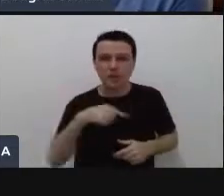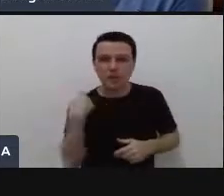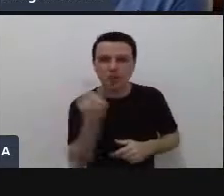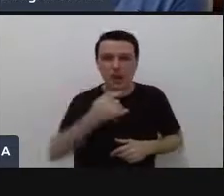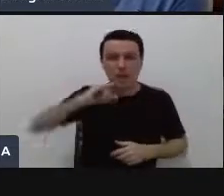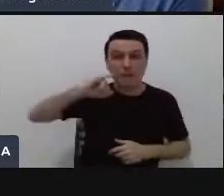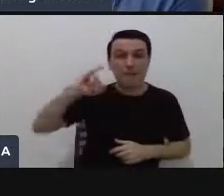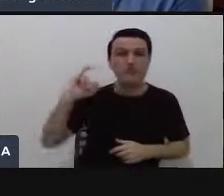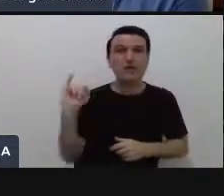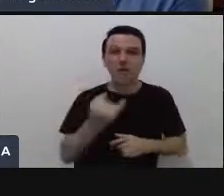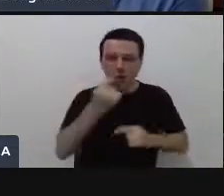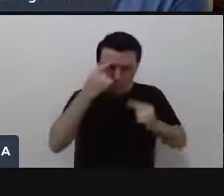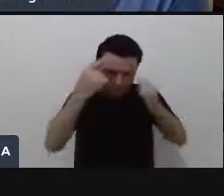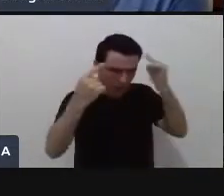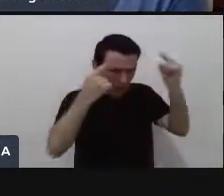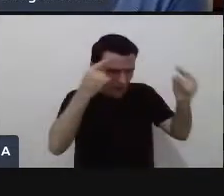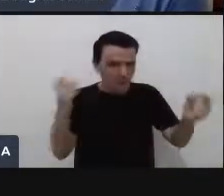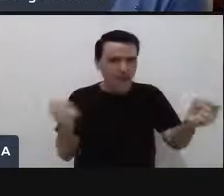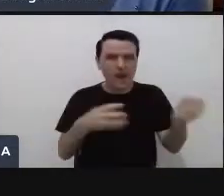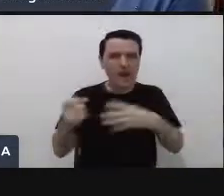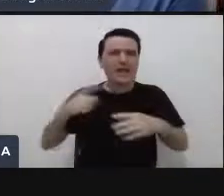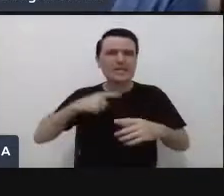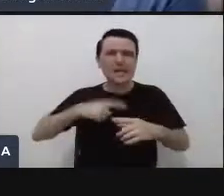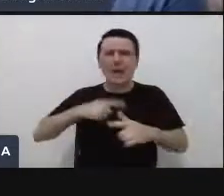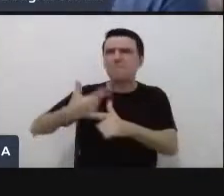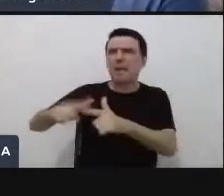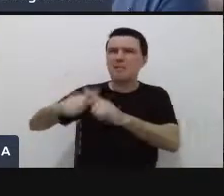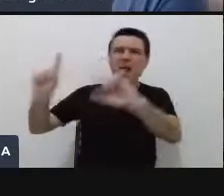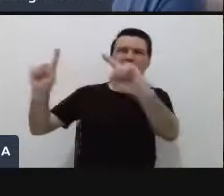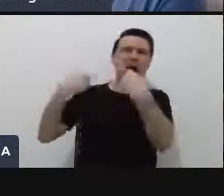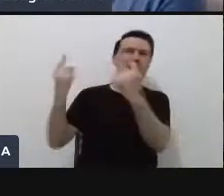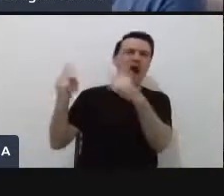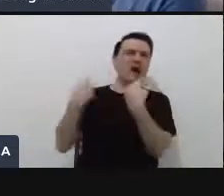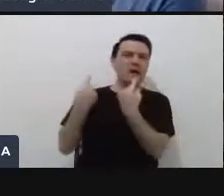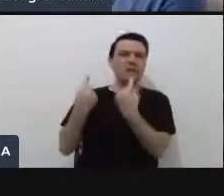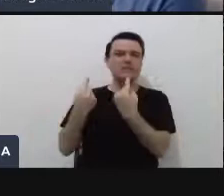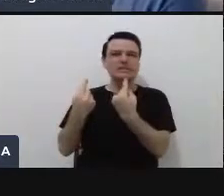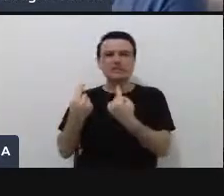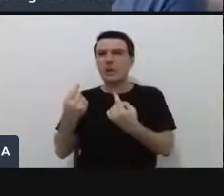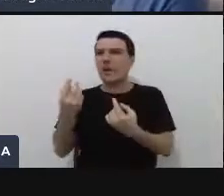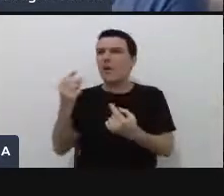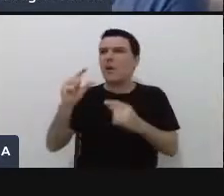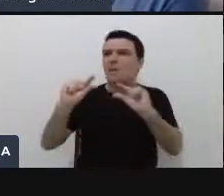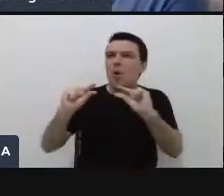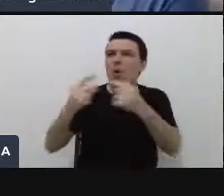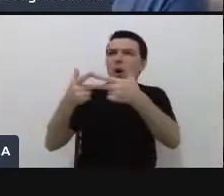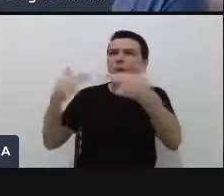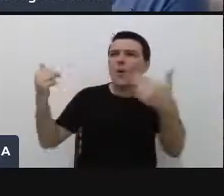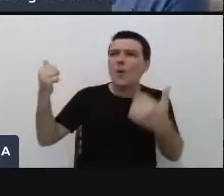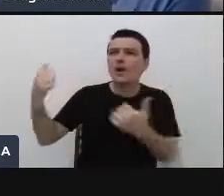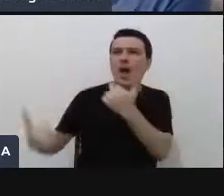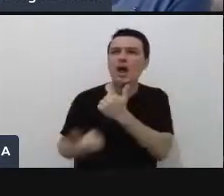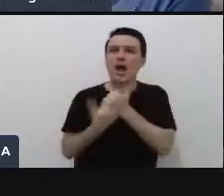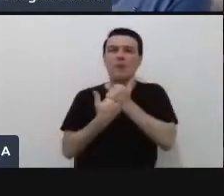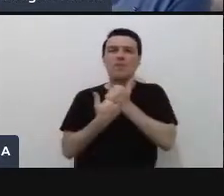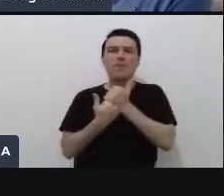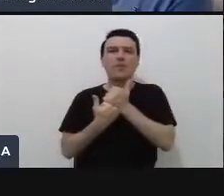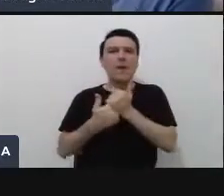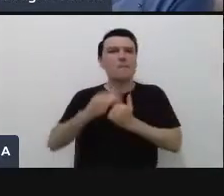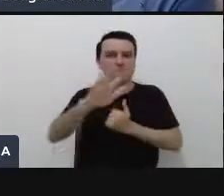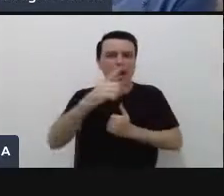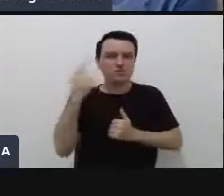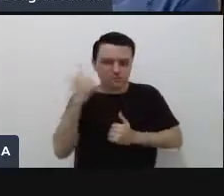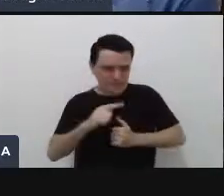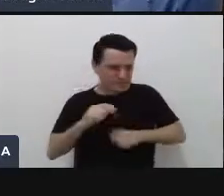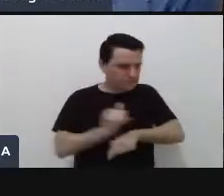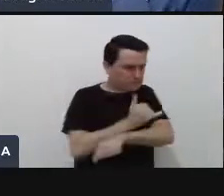contexto, mesmo com tantas adversidades, com muito desgaste e com pouco suporte, conseguimos fazer isso aí e inovar nos